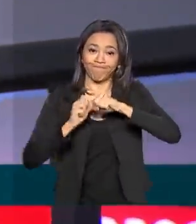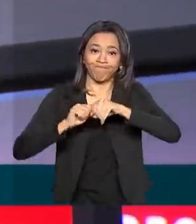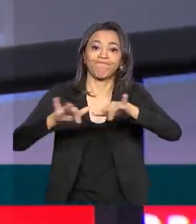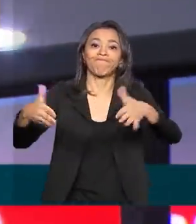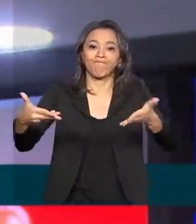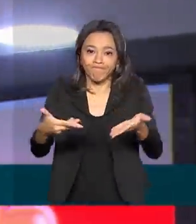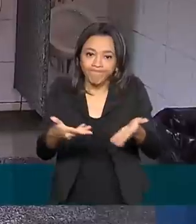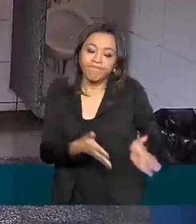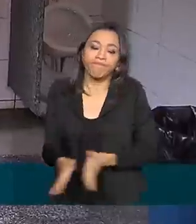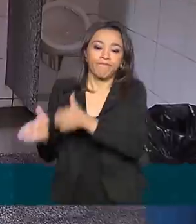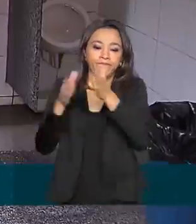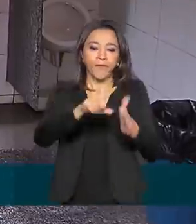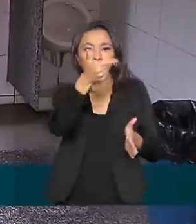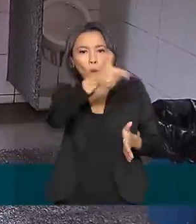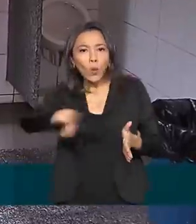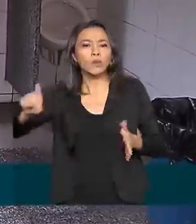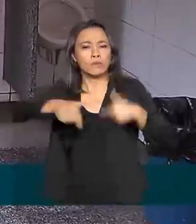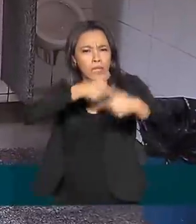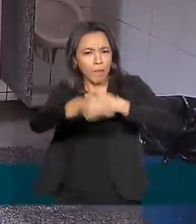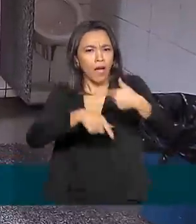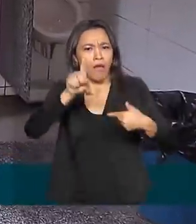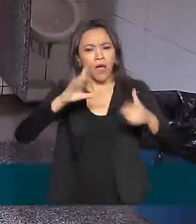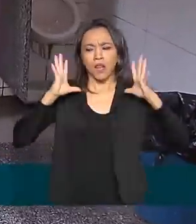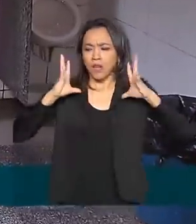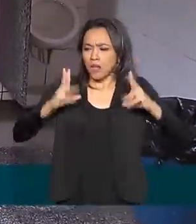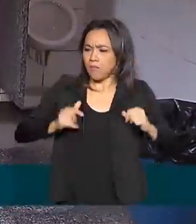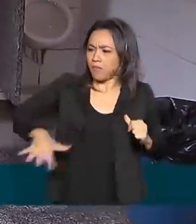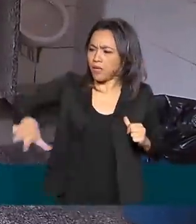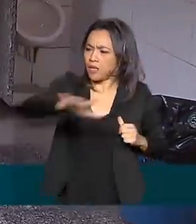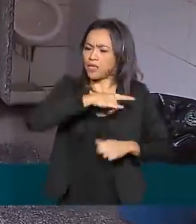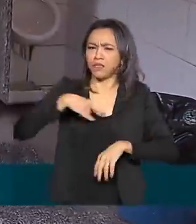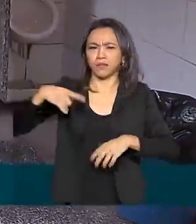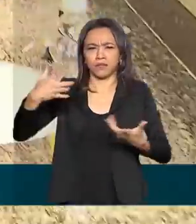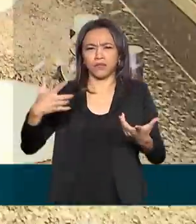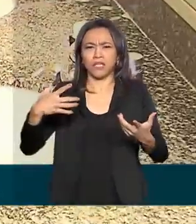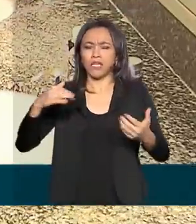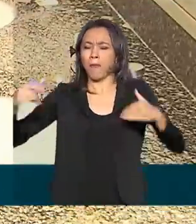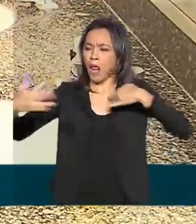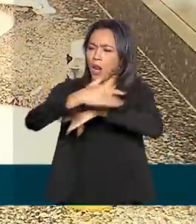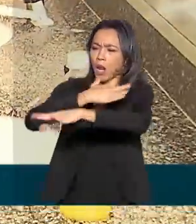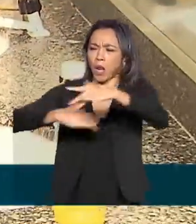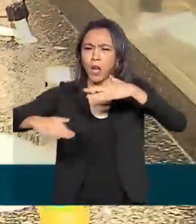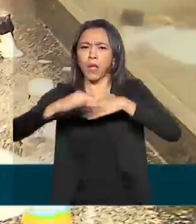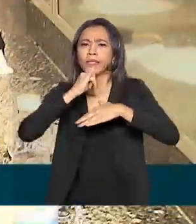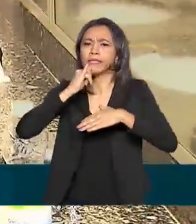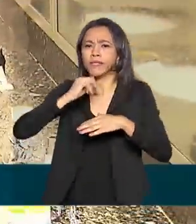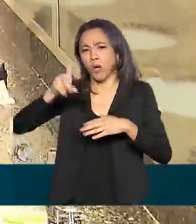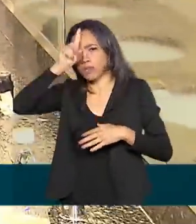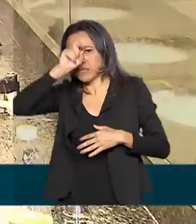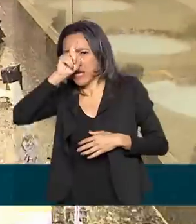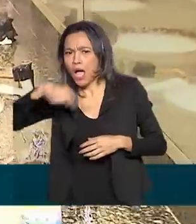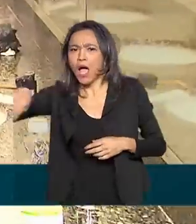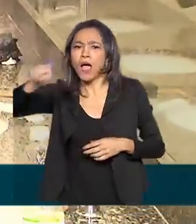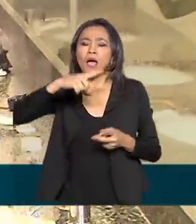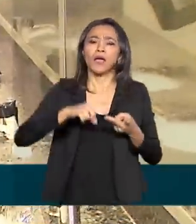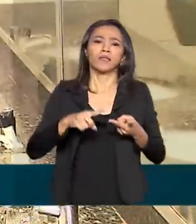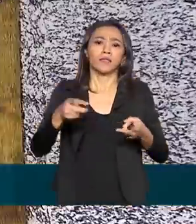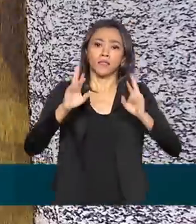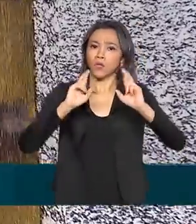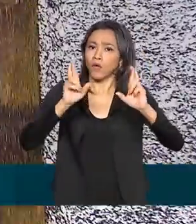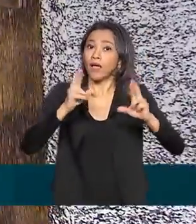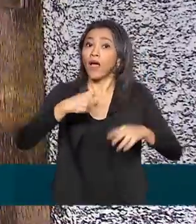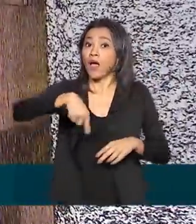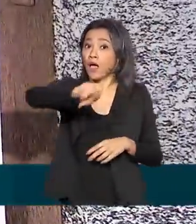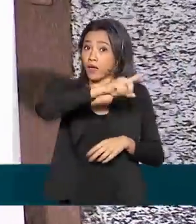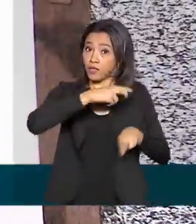feita pelos militares é a desinfecção de locais com grande circulação de pessoas, como hospitais, estações de metrô e rodoviárias.